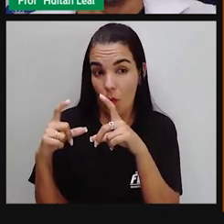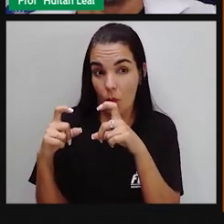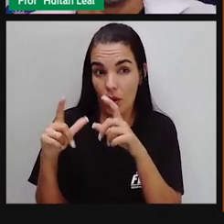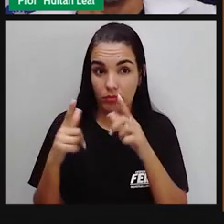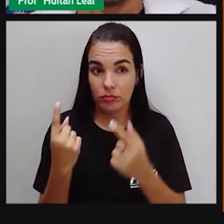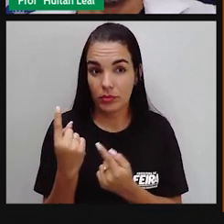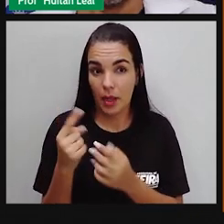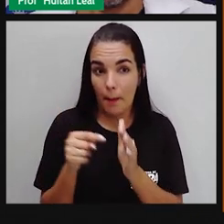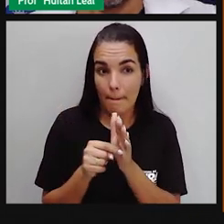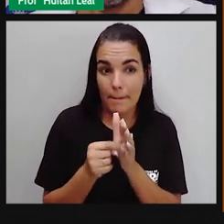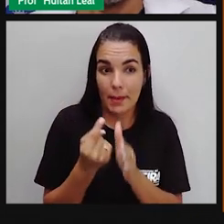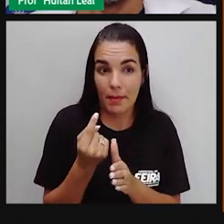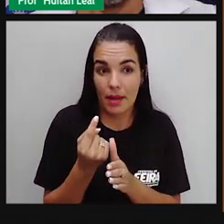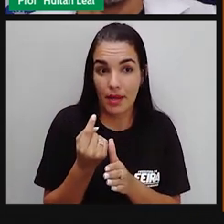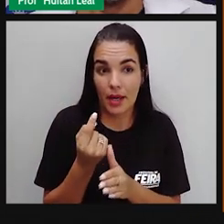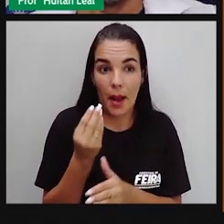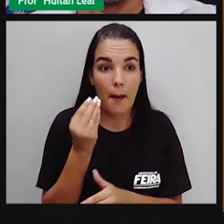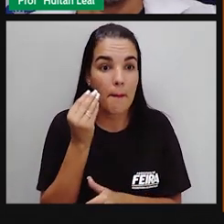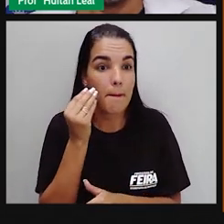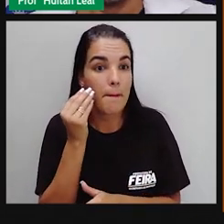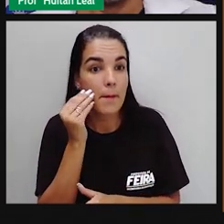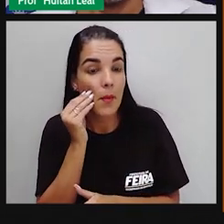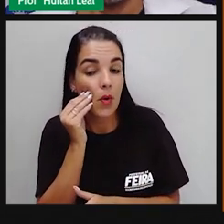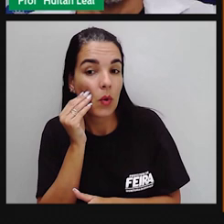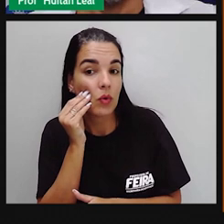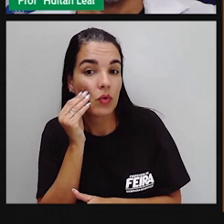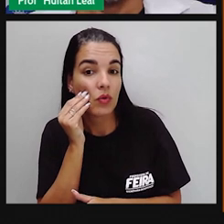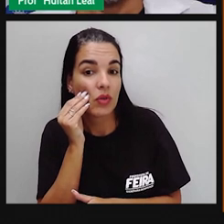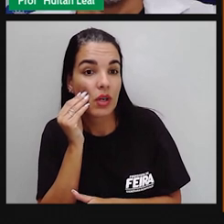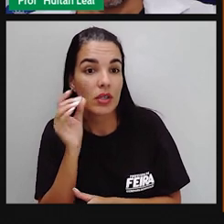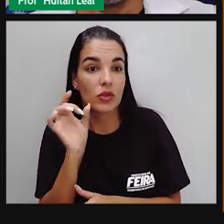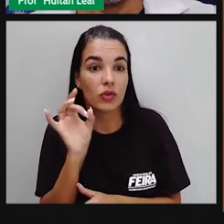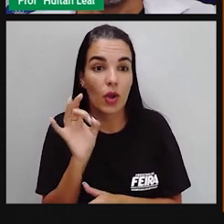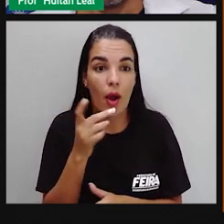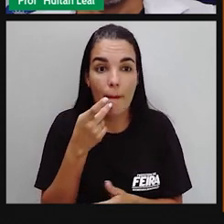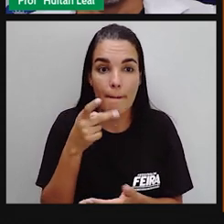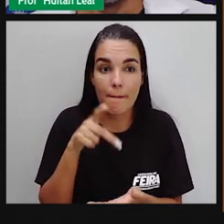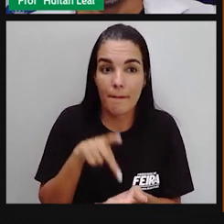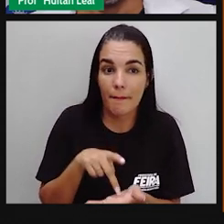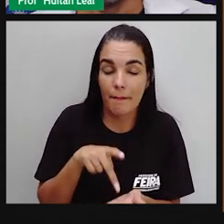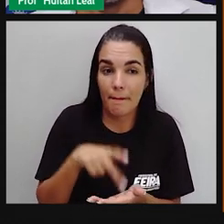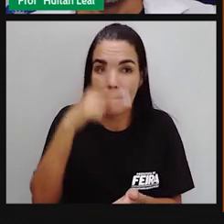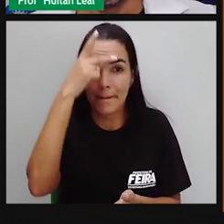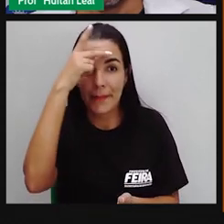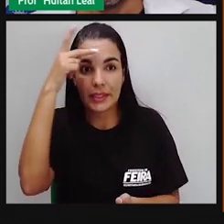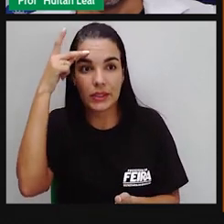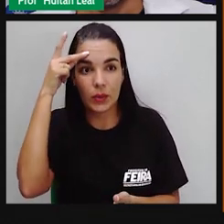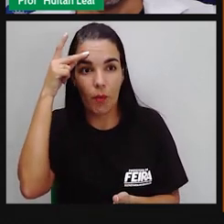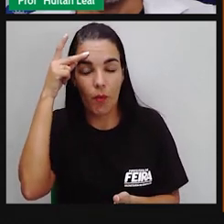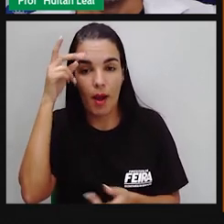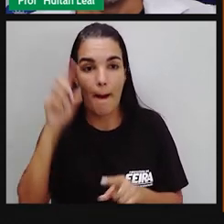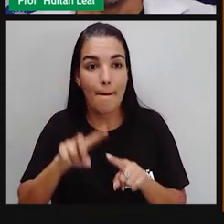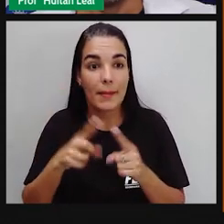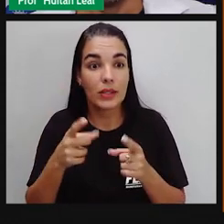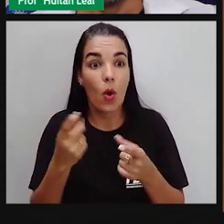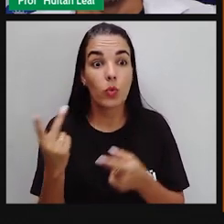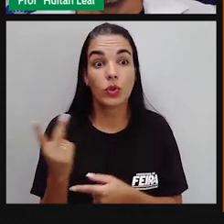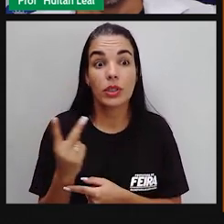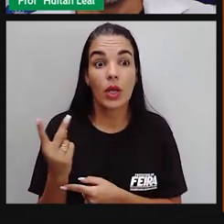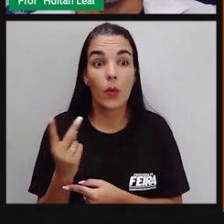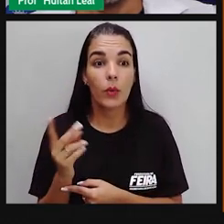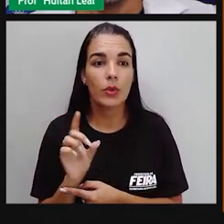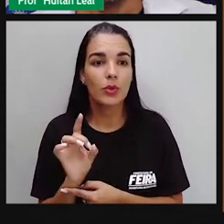ele tenta representar a realidade fielmente. O segundo quadro, ele tenta representar de forma